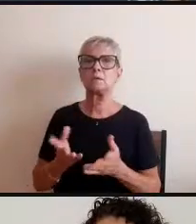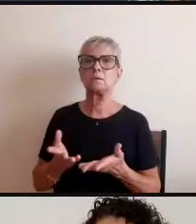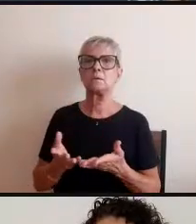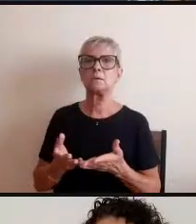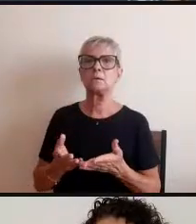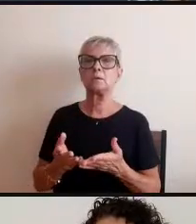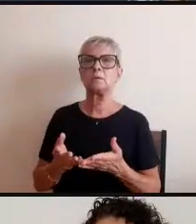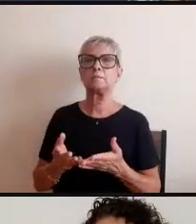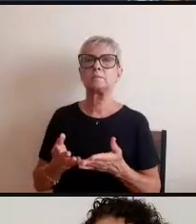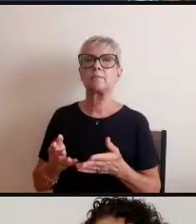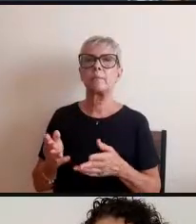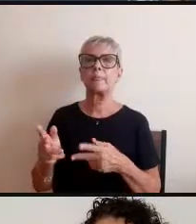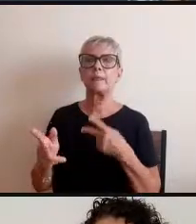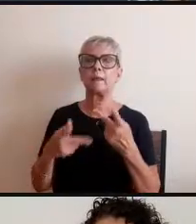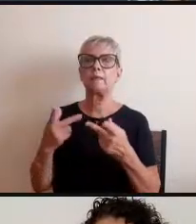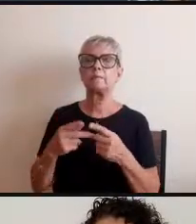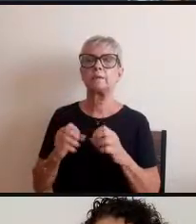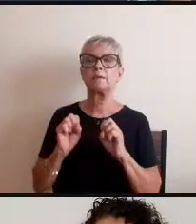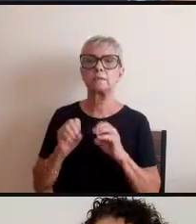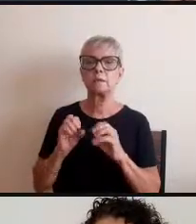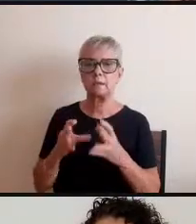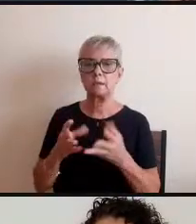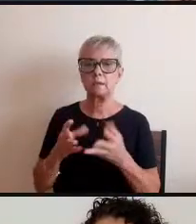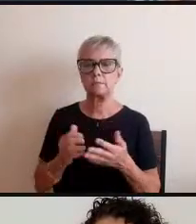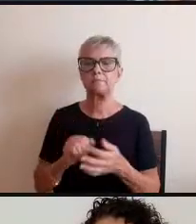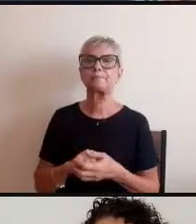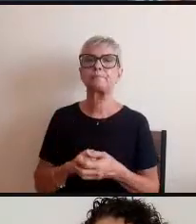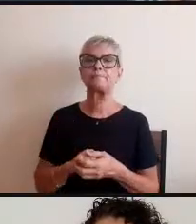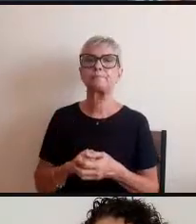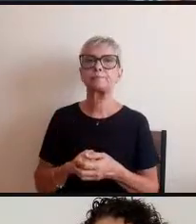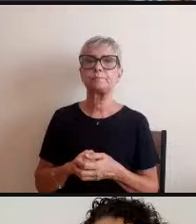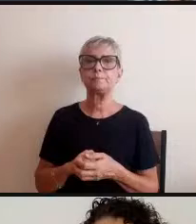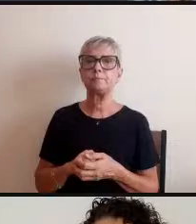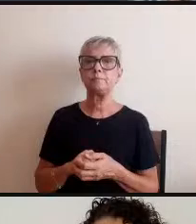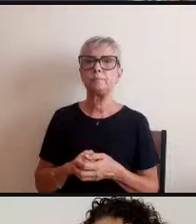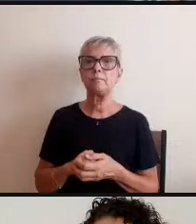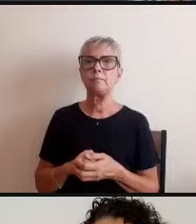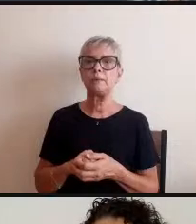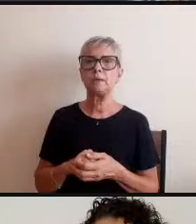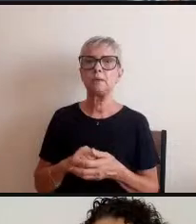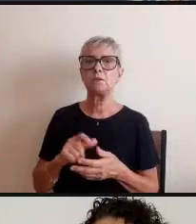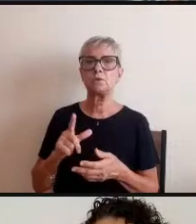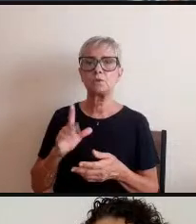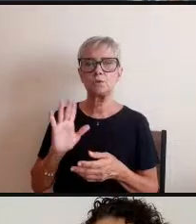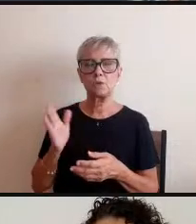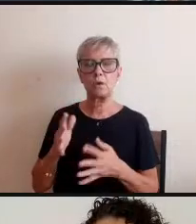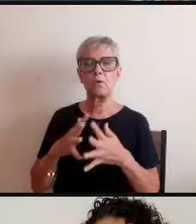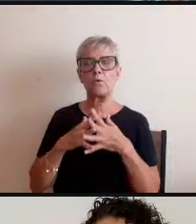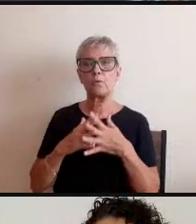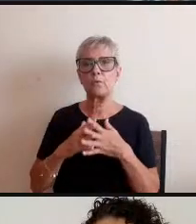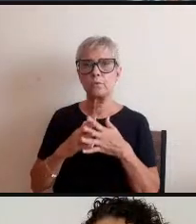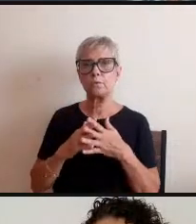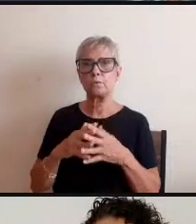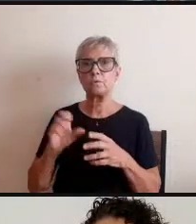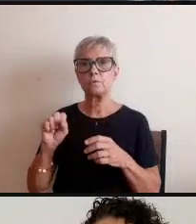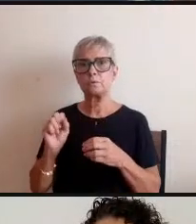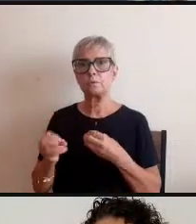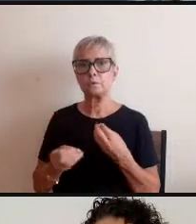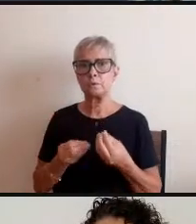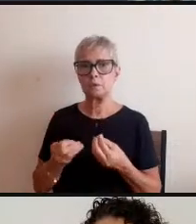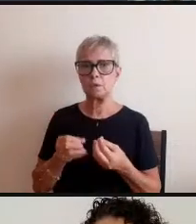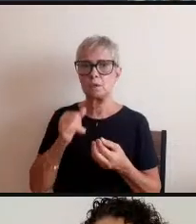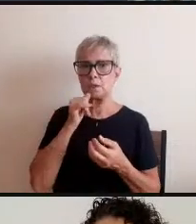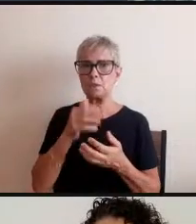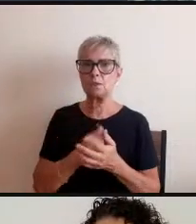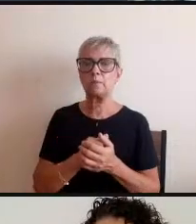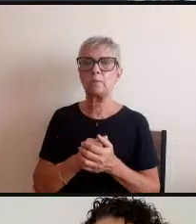que está nessas horas mas assim e a gente está sendo convidado né tu falaste muito bem aí sobre a questão sobre o Rancière né